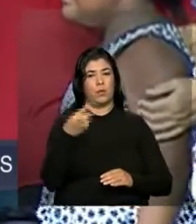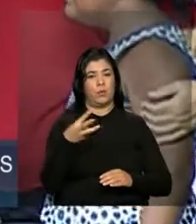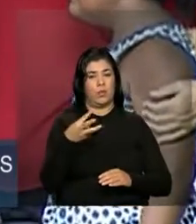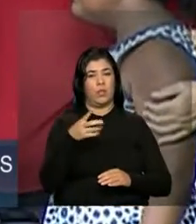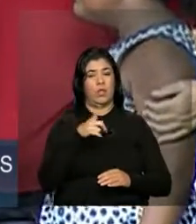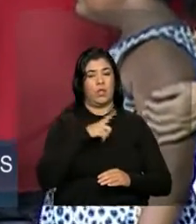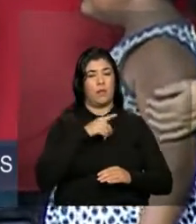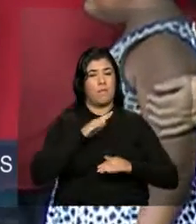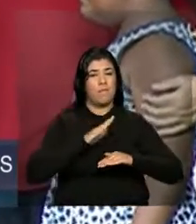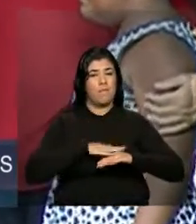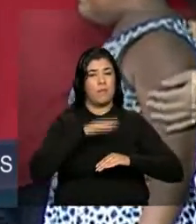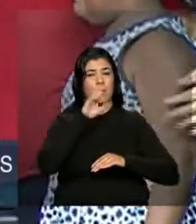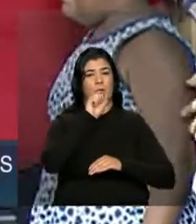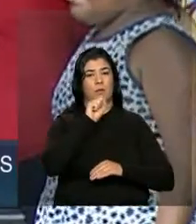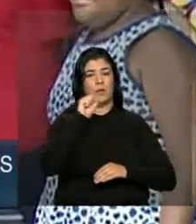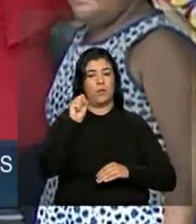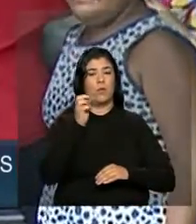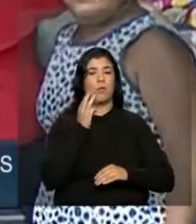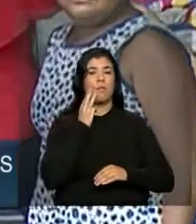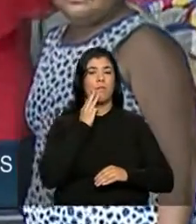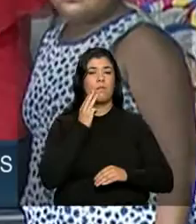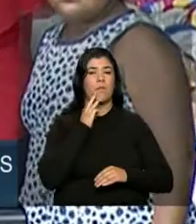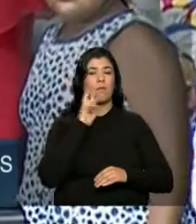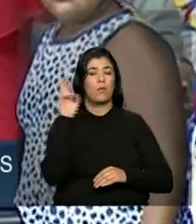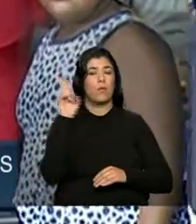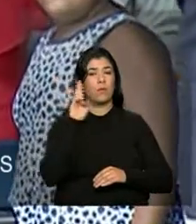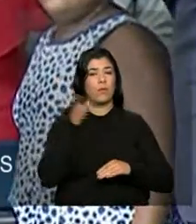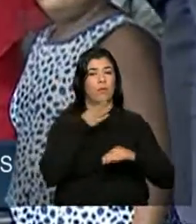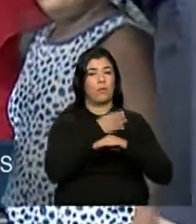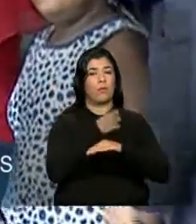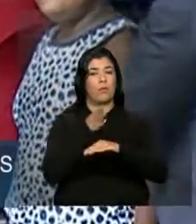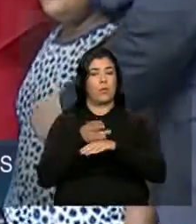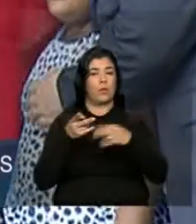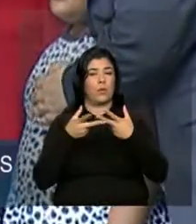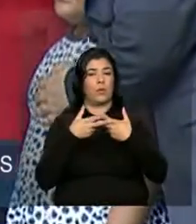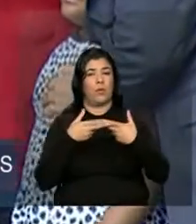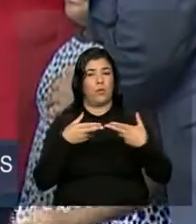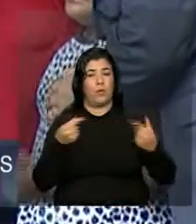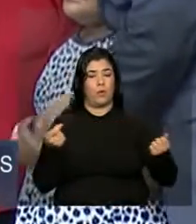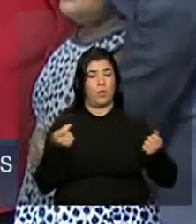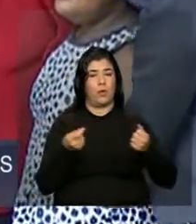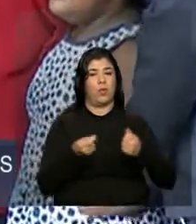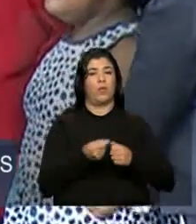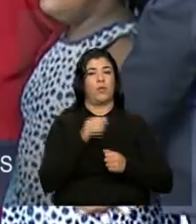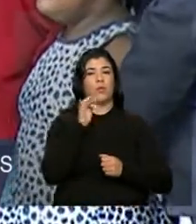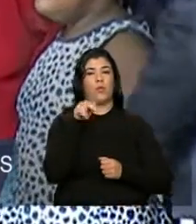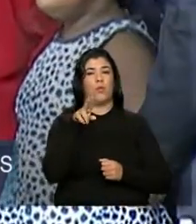88 milhões com recursos do Fundo de Arrendamento Residencial.